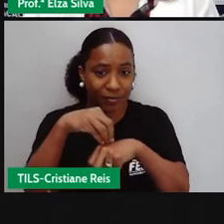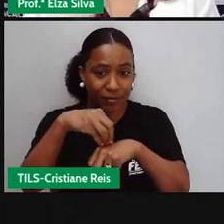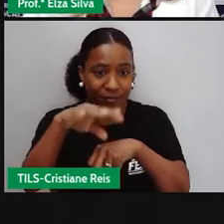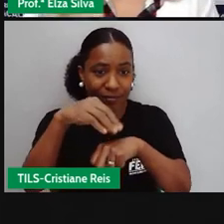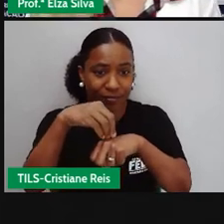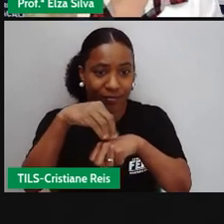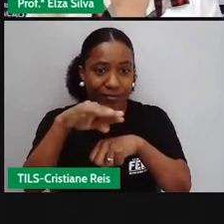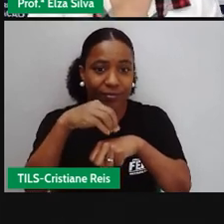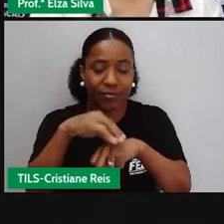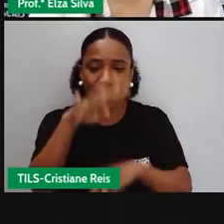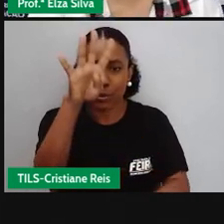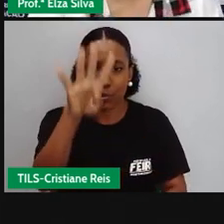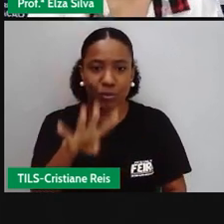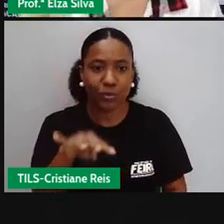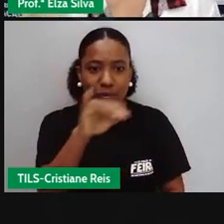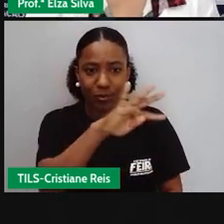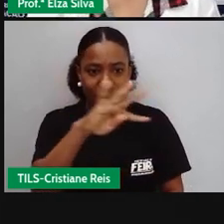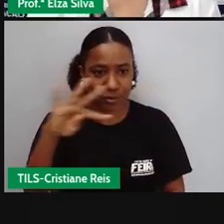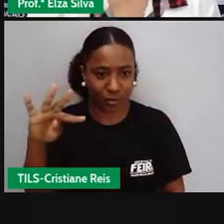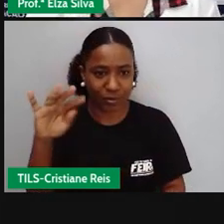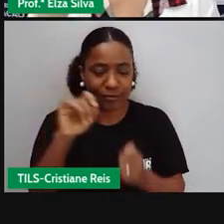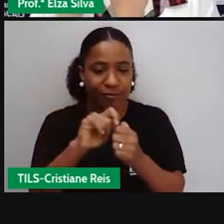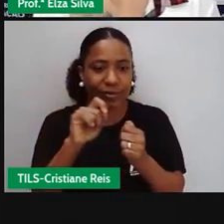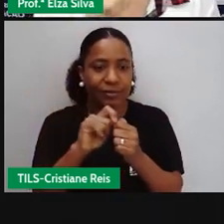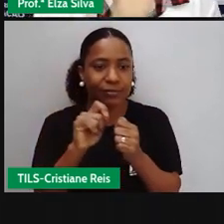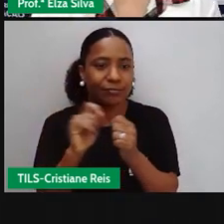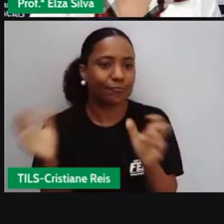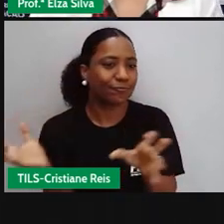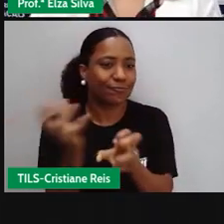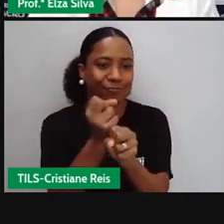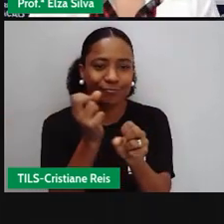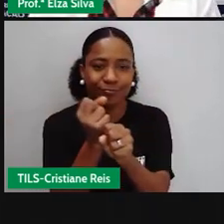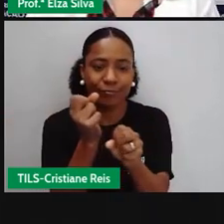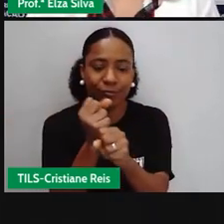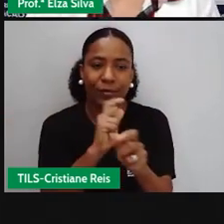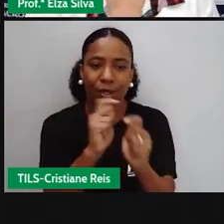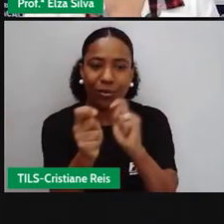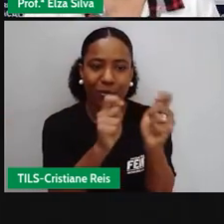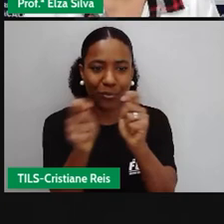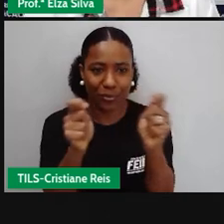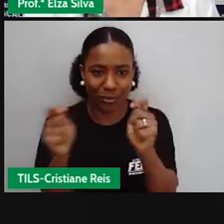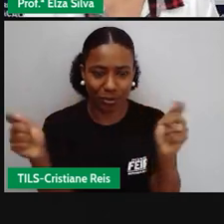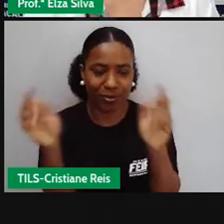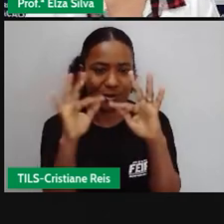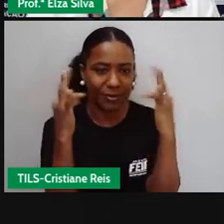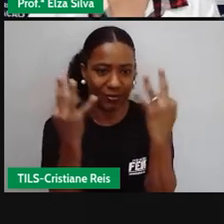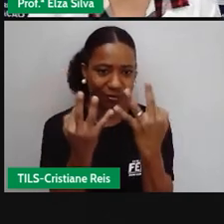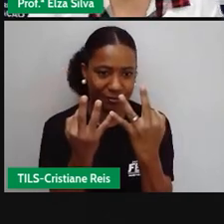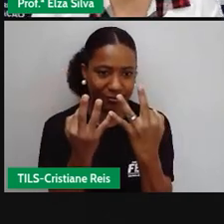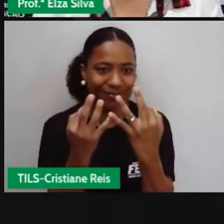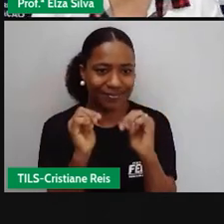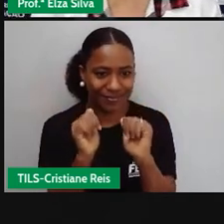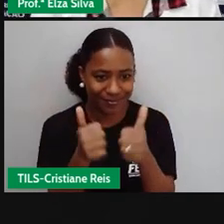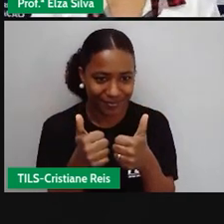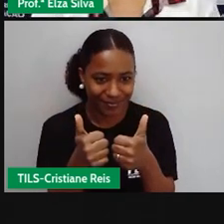tabela para que você possa montar o orçamento para a família que você escolher. Ok?